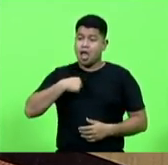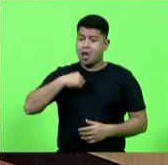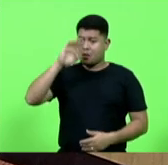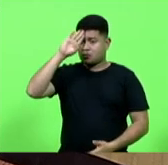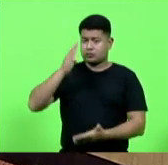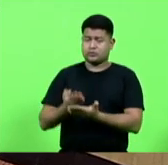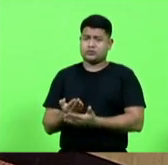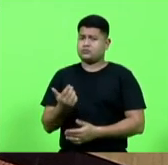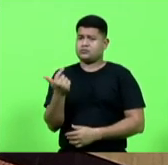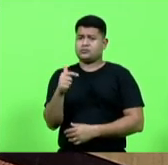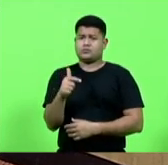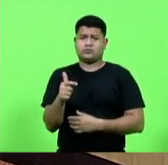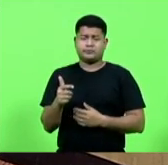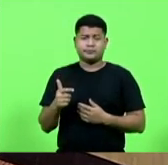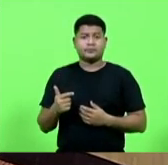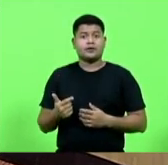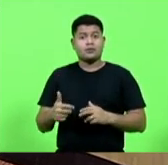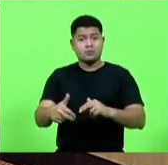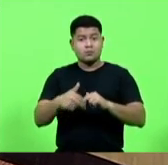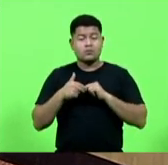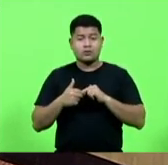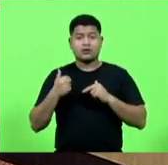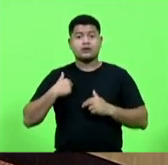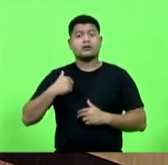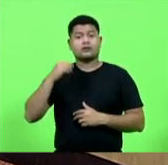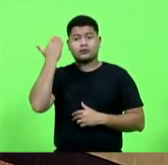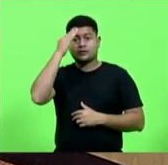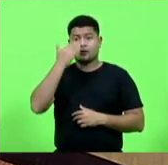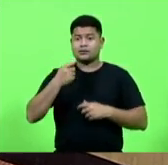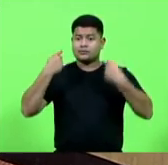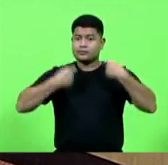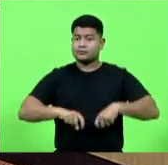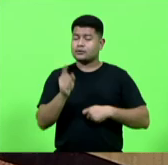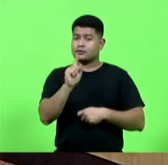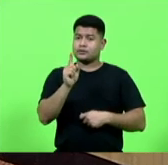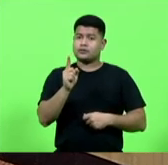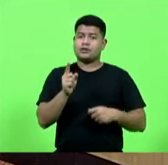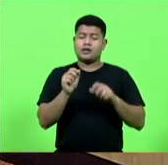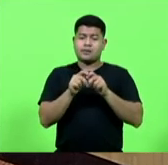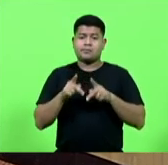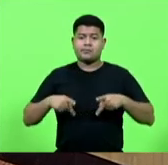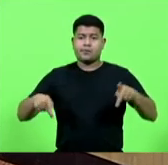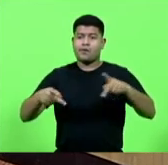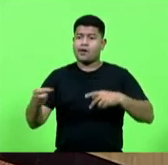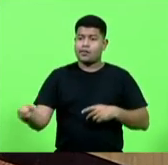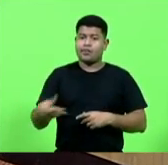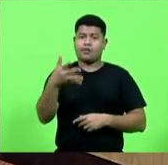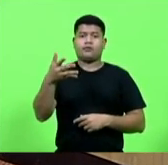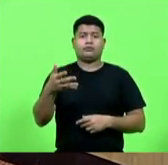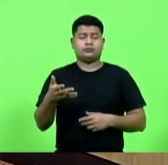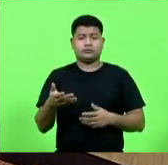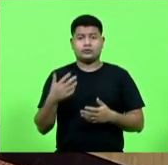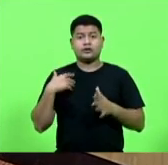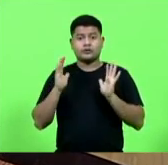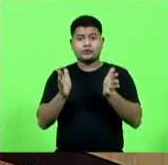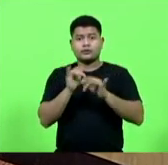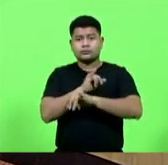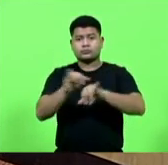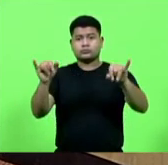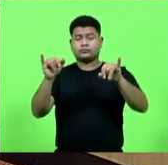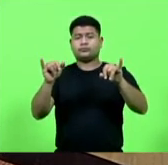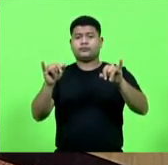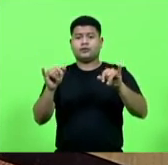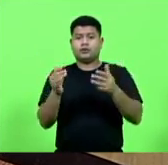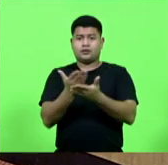e, portanto, não entendo a necessidade desta Procuradoria. E já comunico aos senhores deputados que, havendo, no